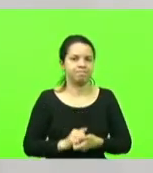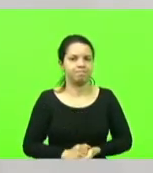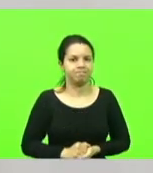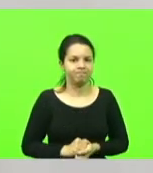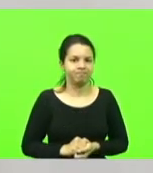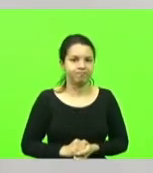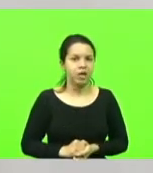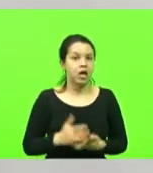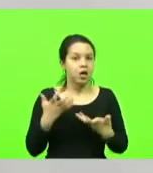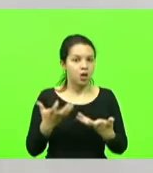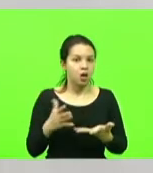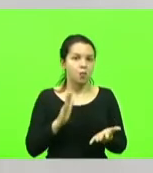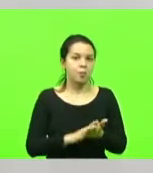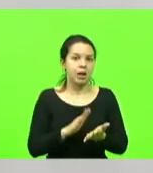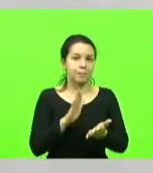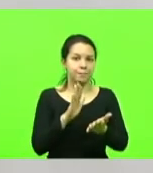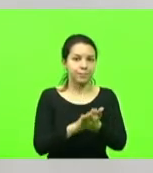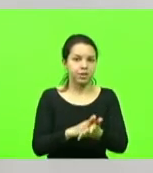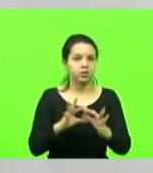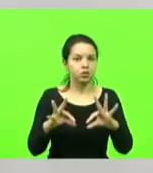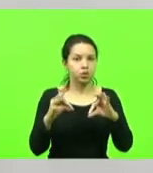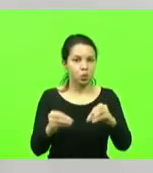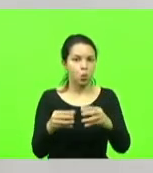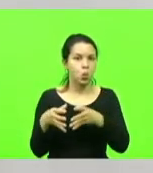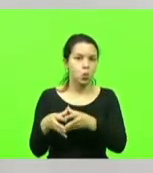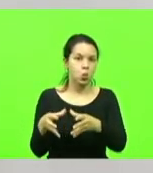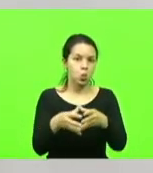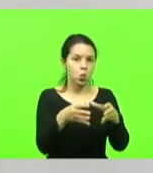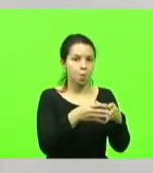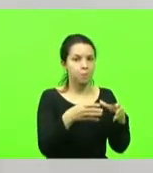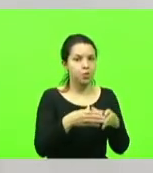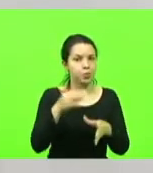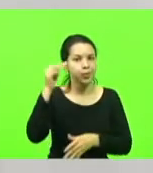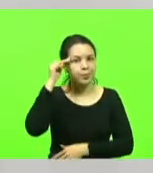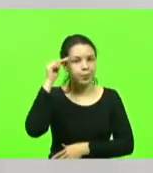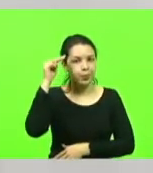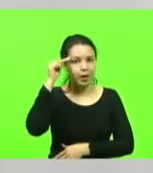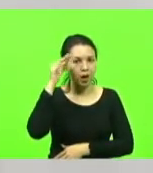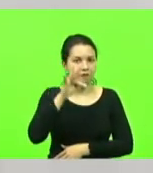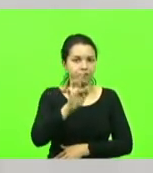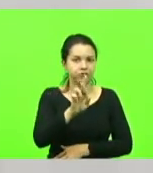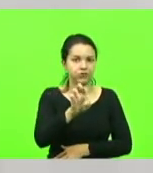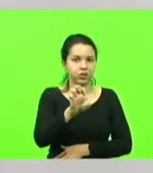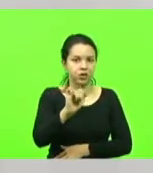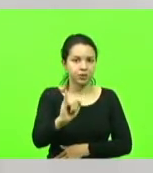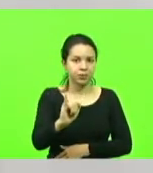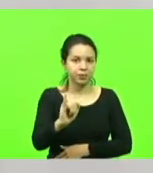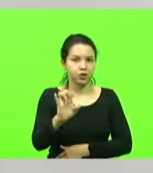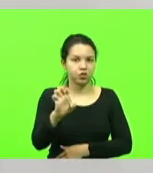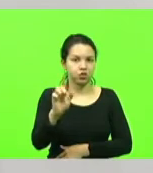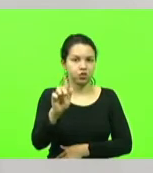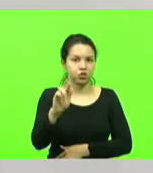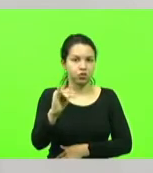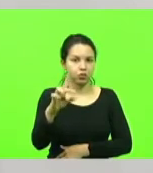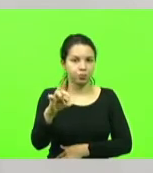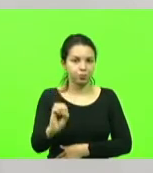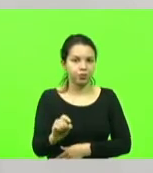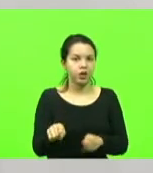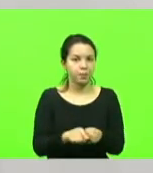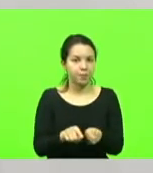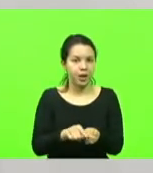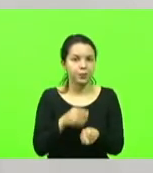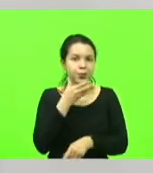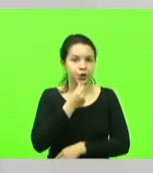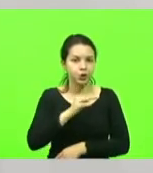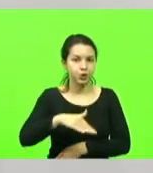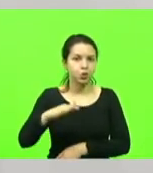parabéns a todos os grupos do Memorial Frei Egídio Mochini e os meninos de Turvo de Santa